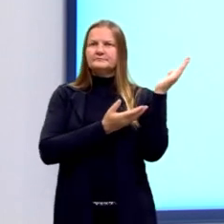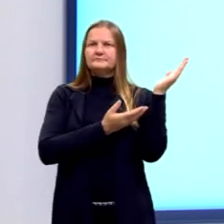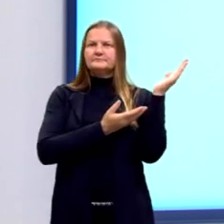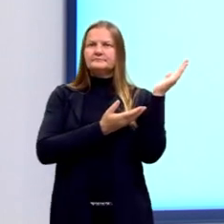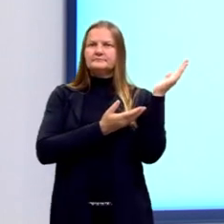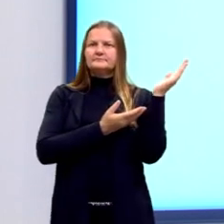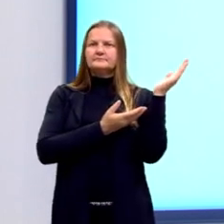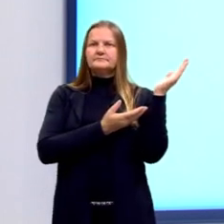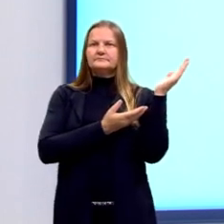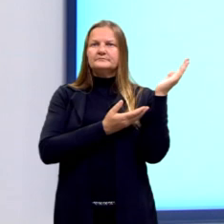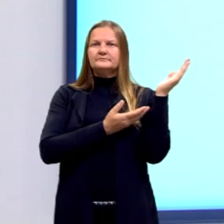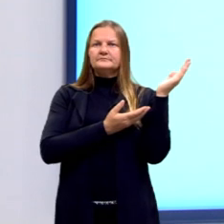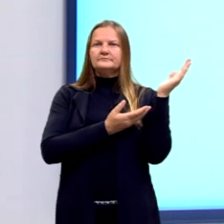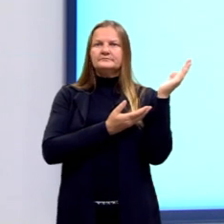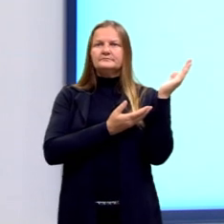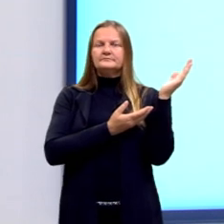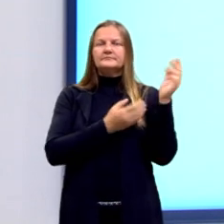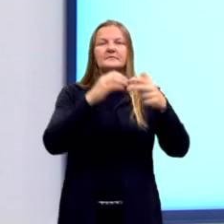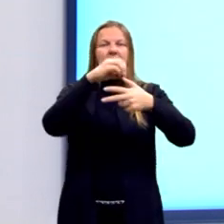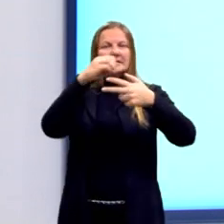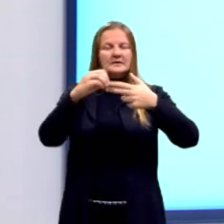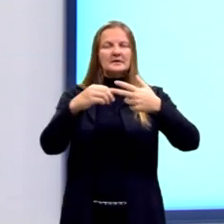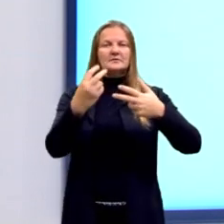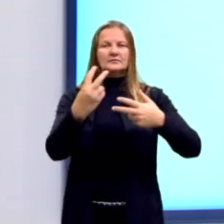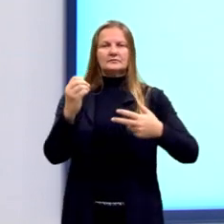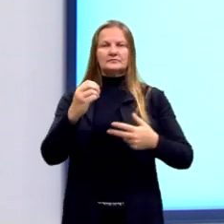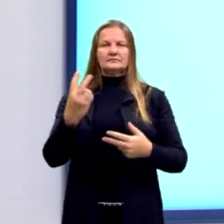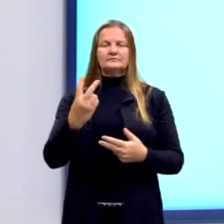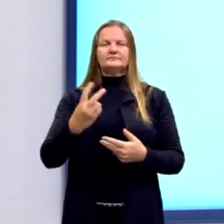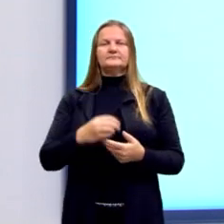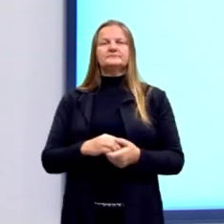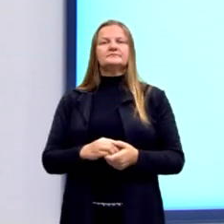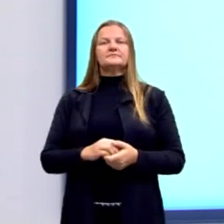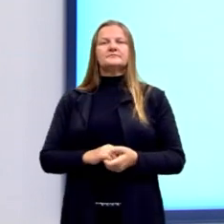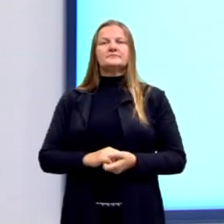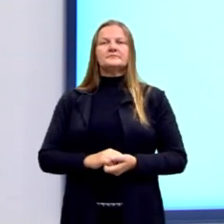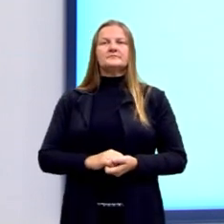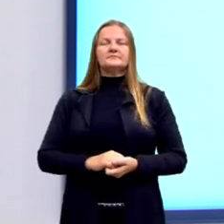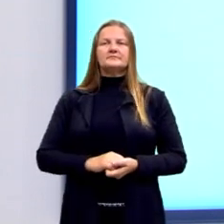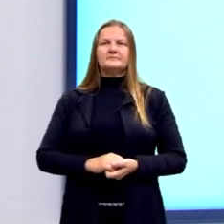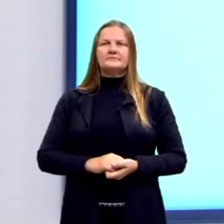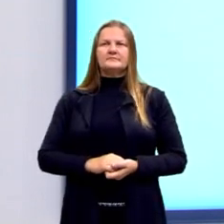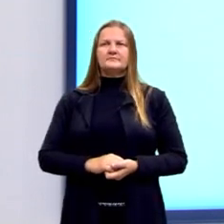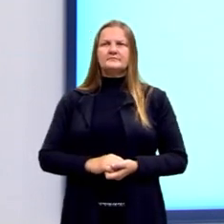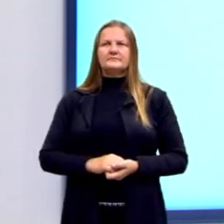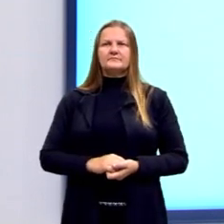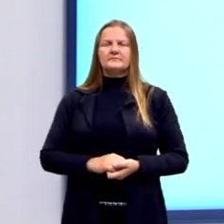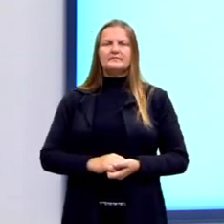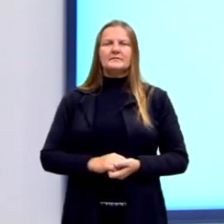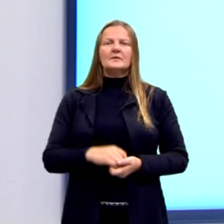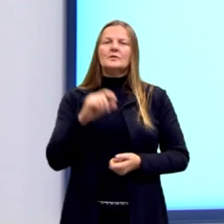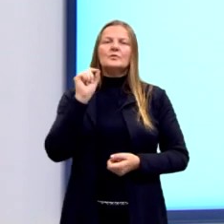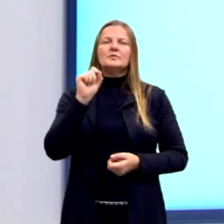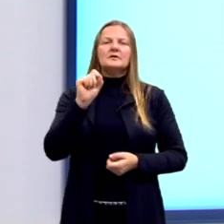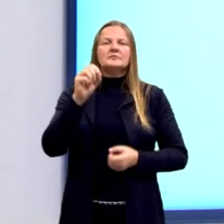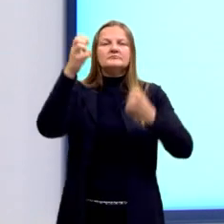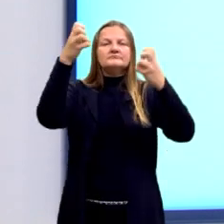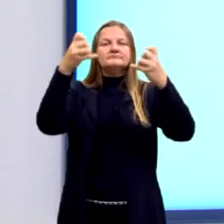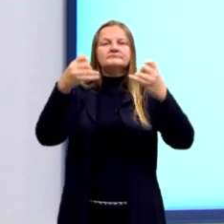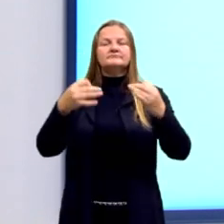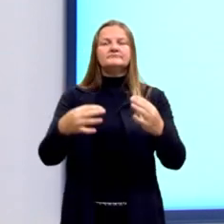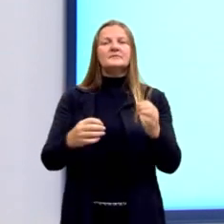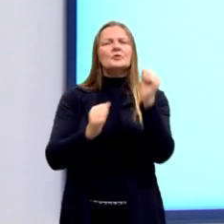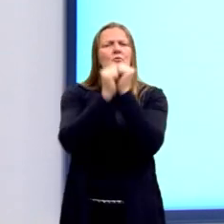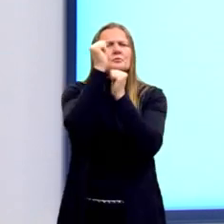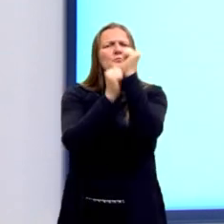essa questão do Enem 2022, que seria a reaplicação, então. A questão diz o seguinte. Uma